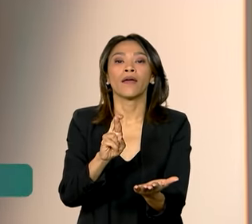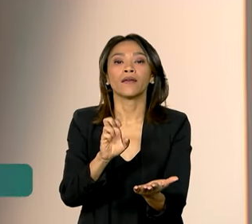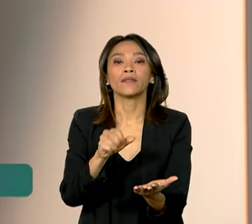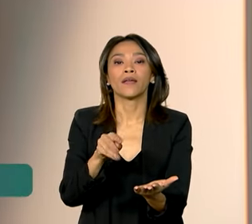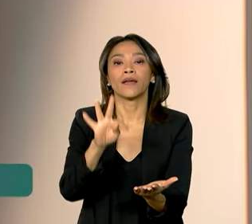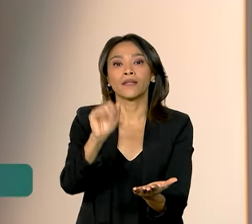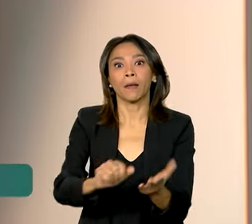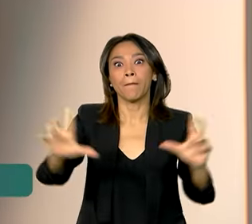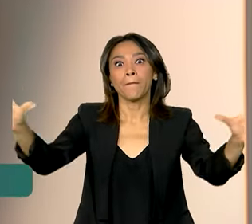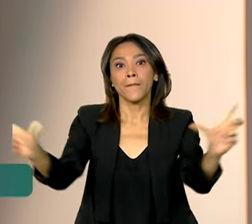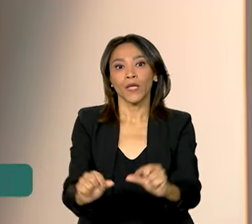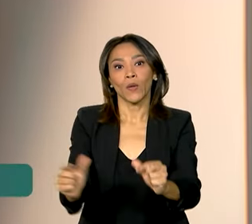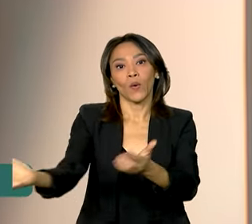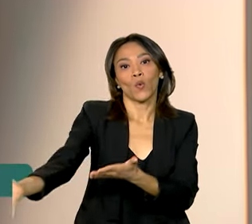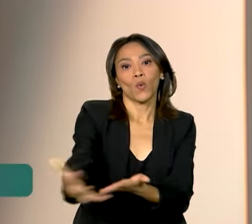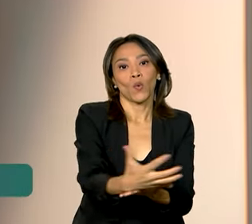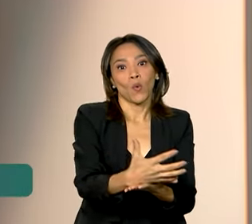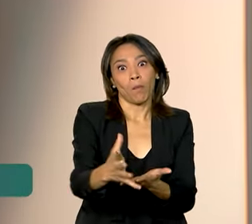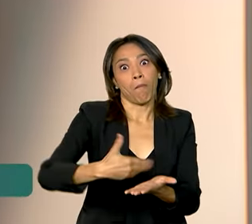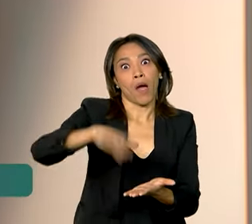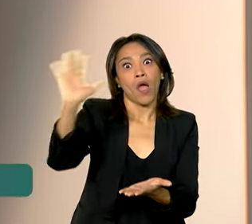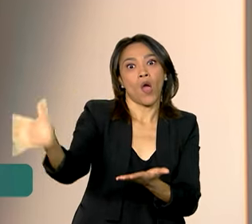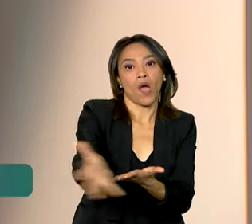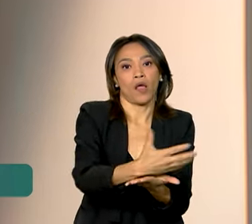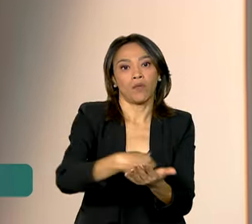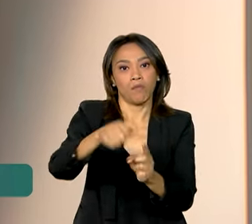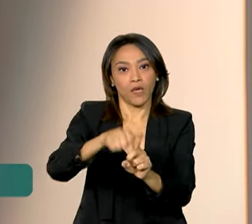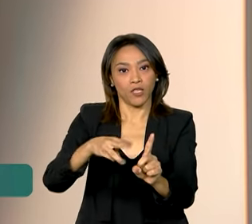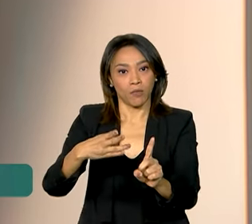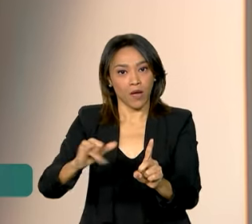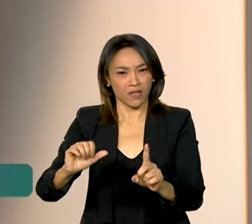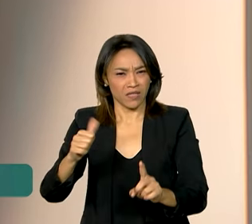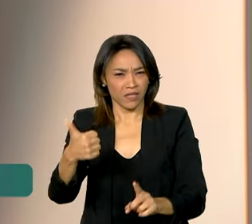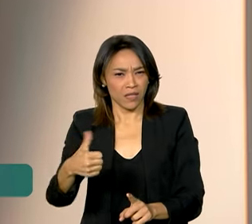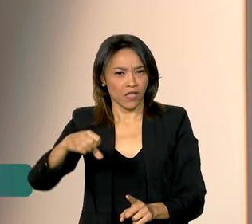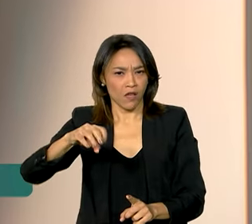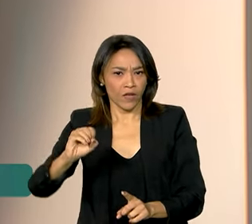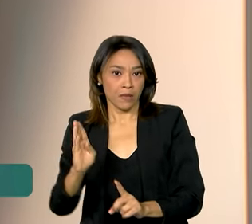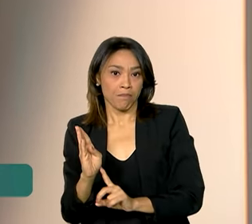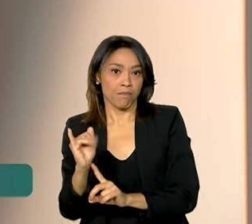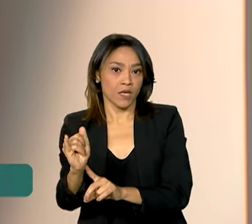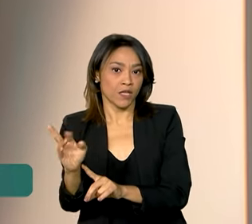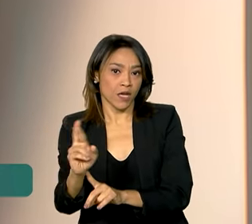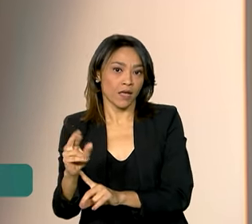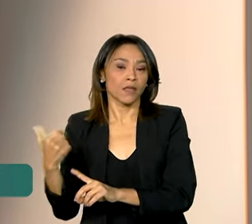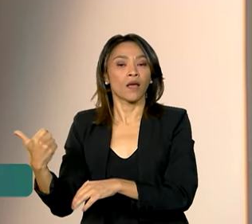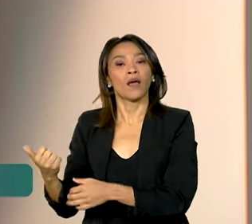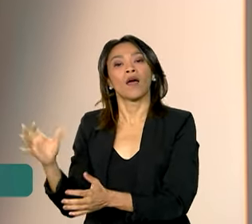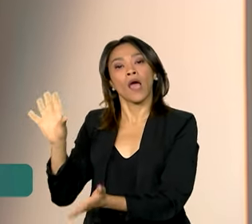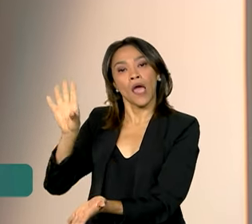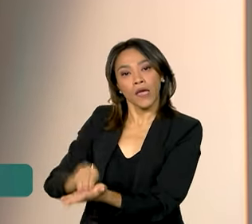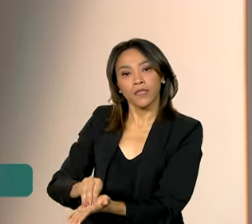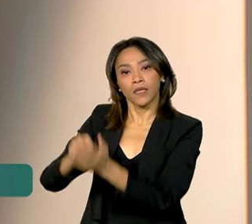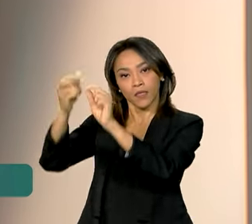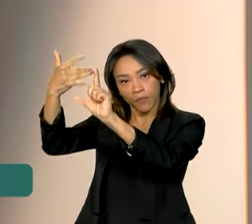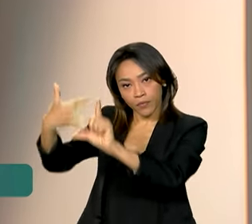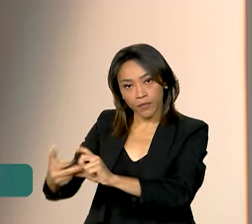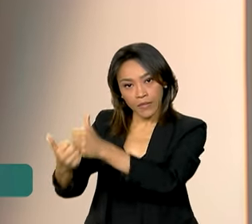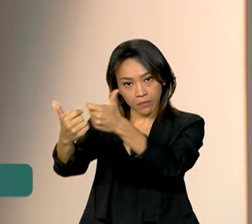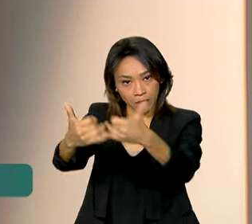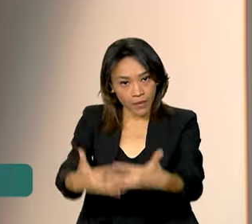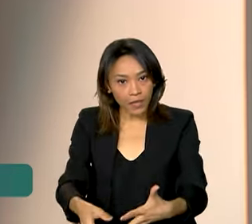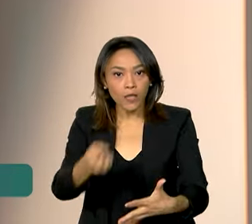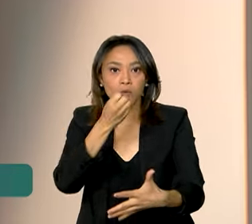desde o início da série histórica. Foram mais de R 190 bilhões. Segundo a Receita, o bom desempenho do